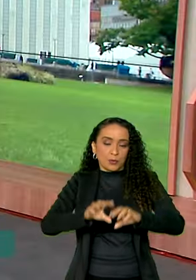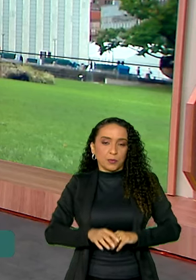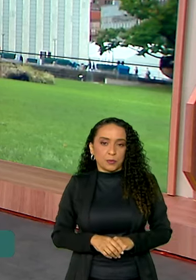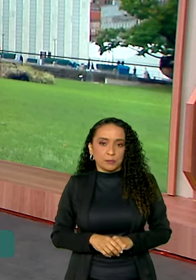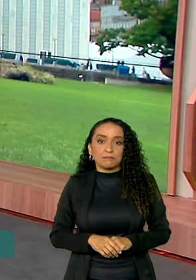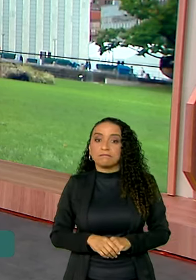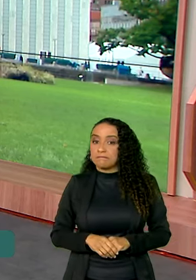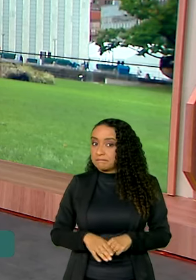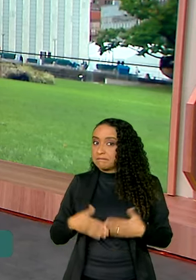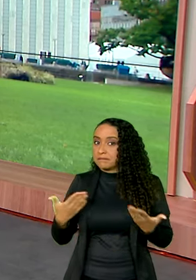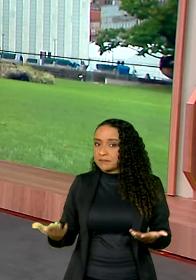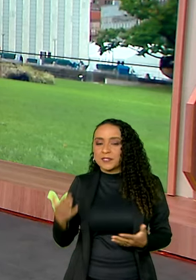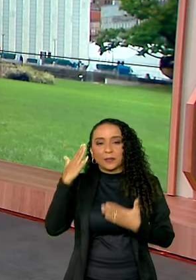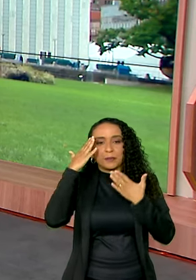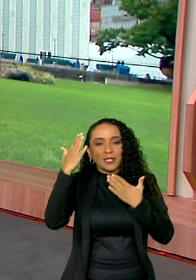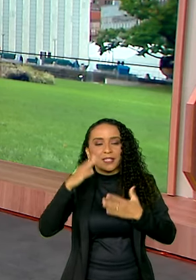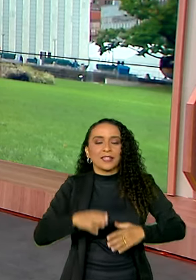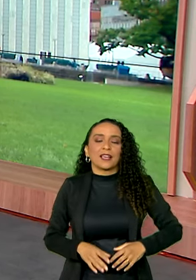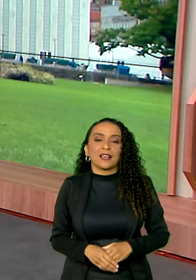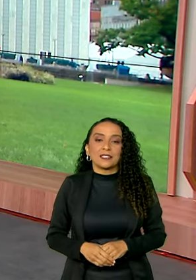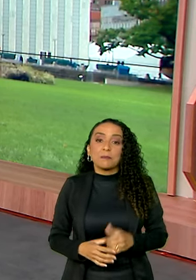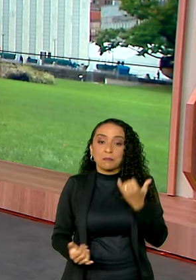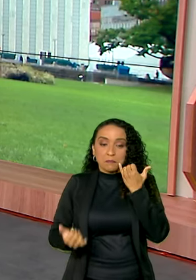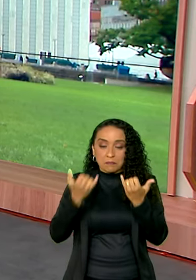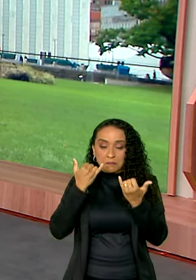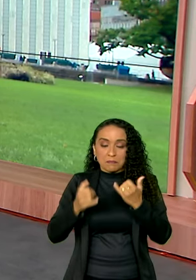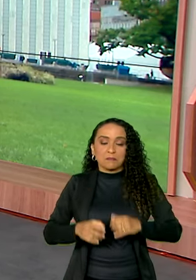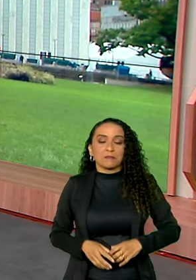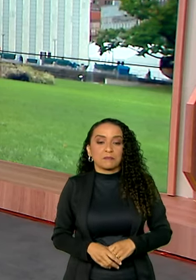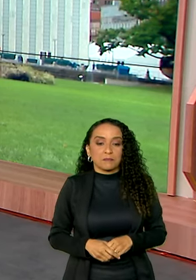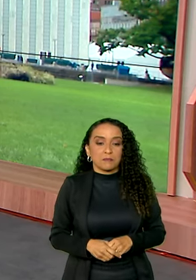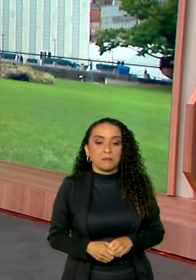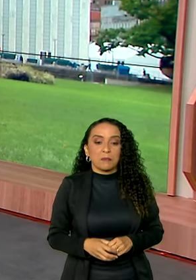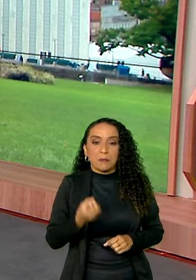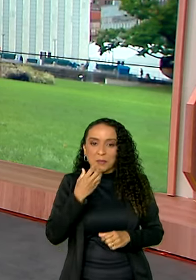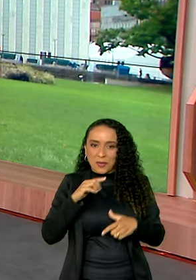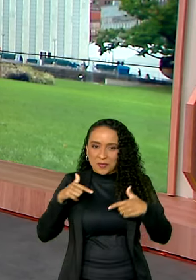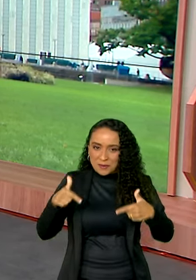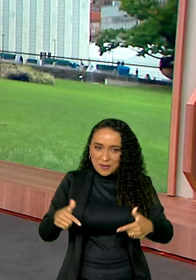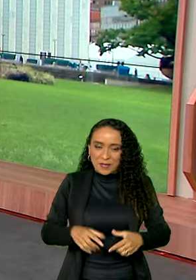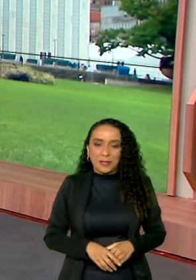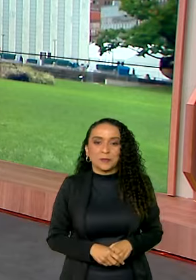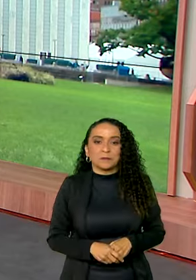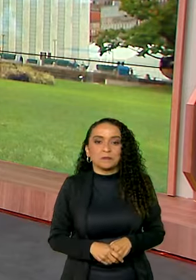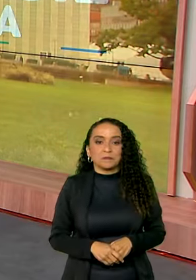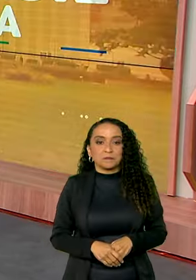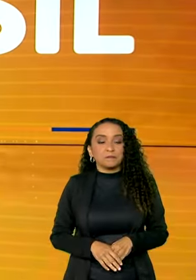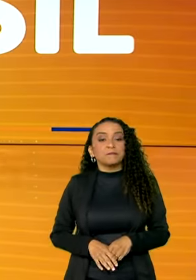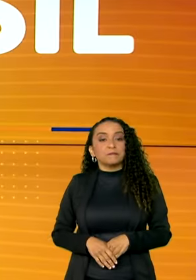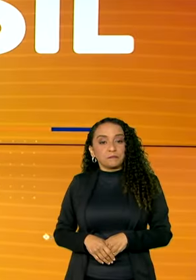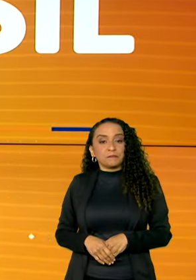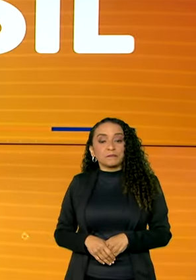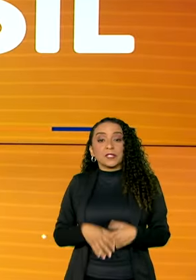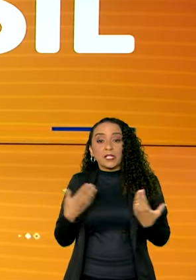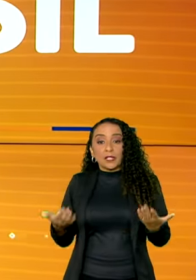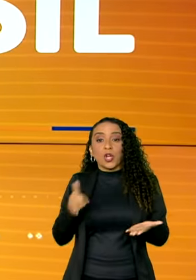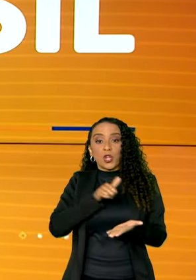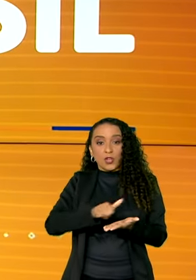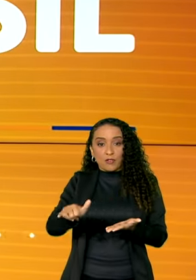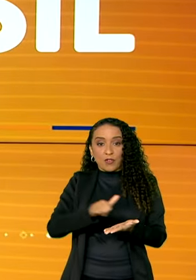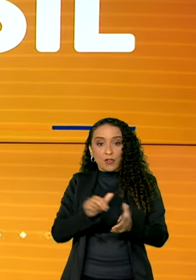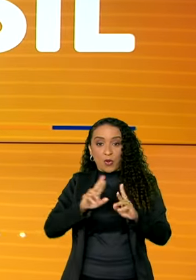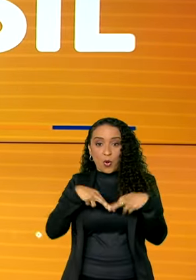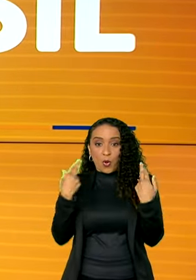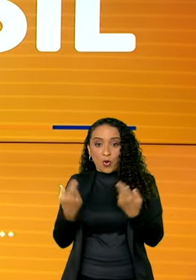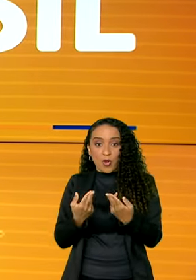É isso, então. Obrigada, Graciele, pelas informações e bom trabalho para você em Nova Iorque. Pois é, e ainda em Nova